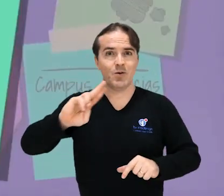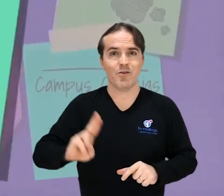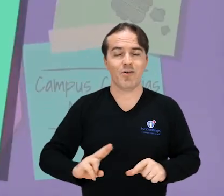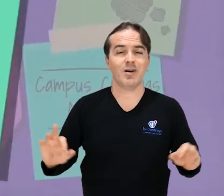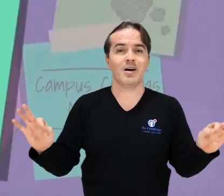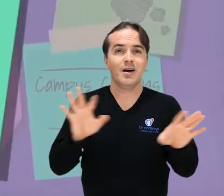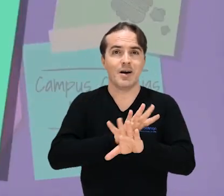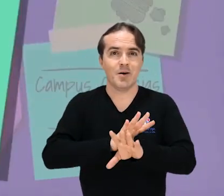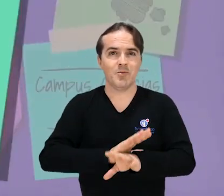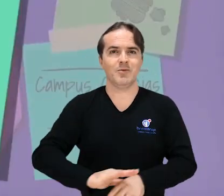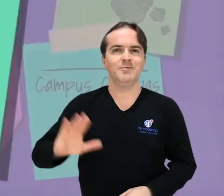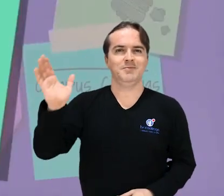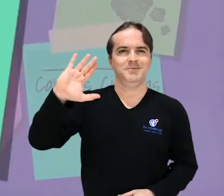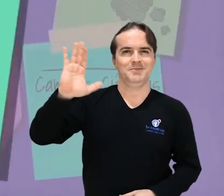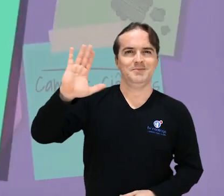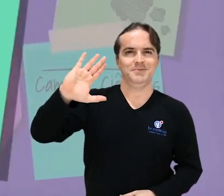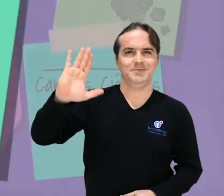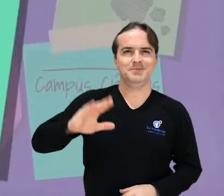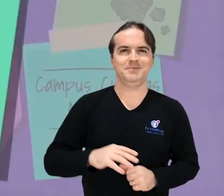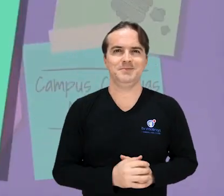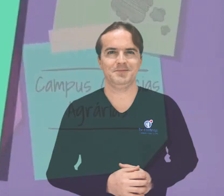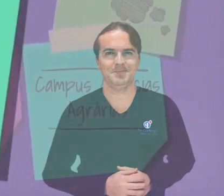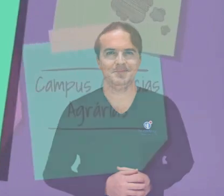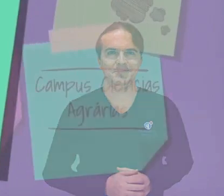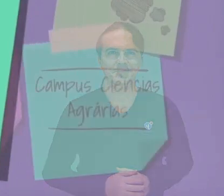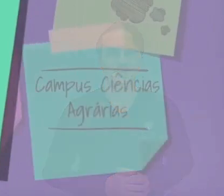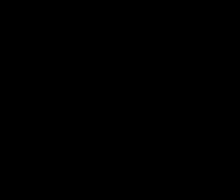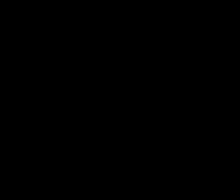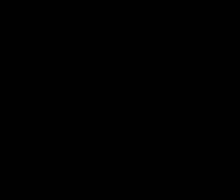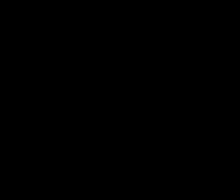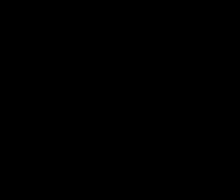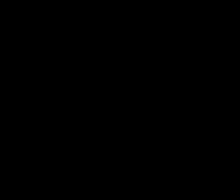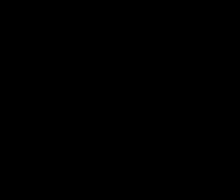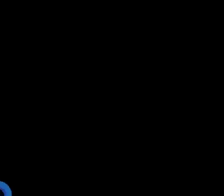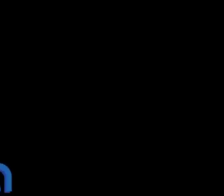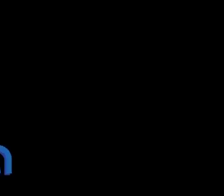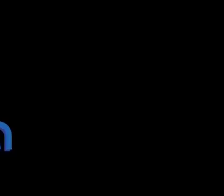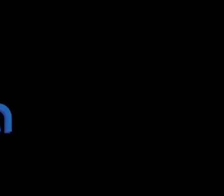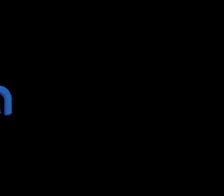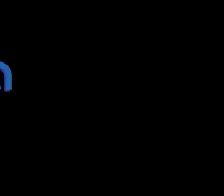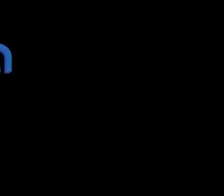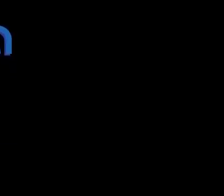Se Liga Univasf fica por aqui. Até a próxima! Tchau!